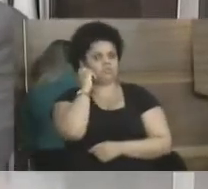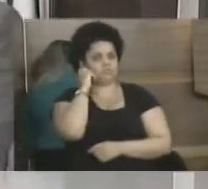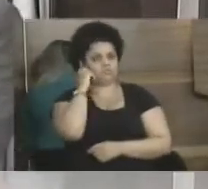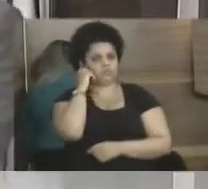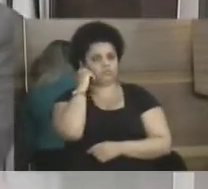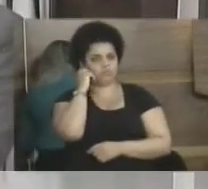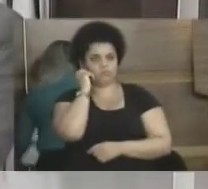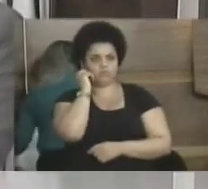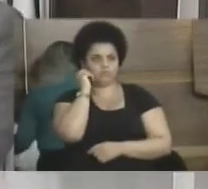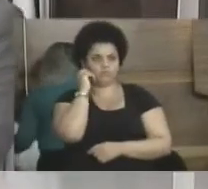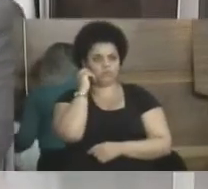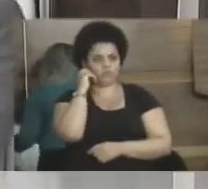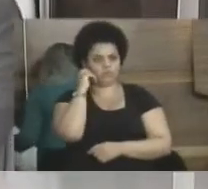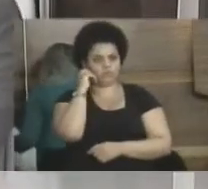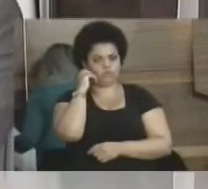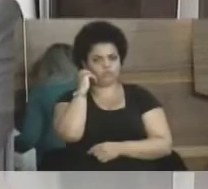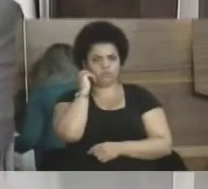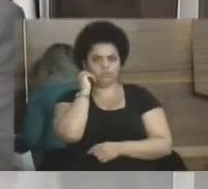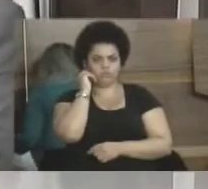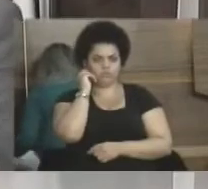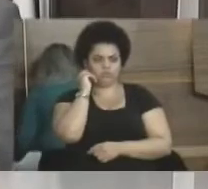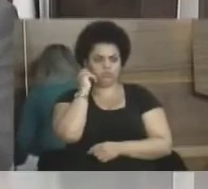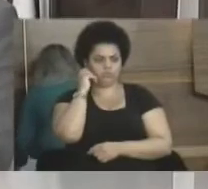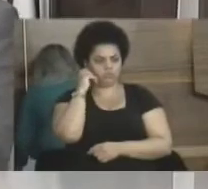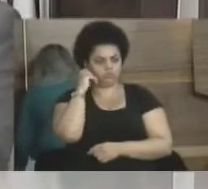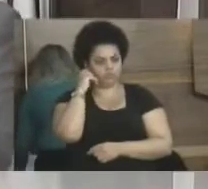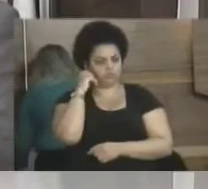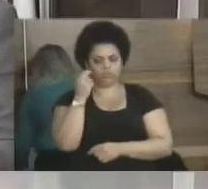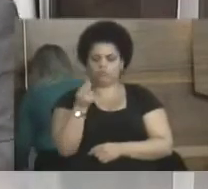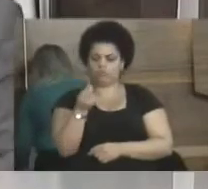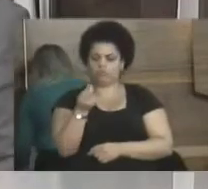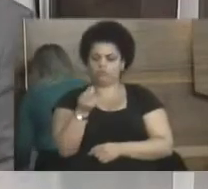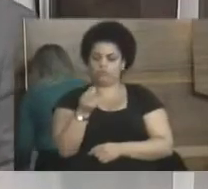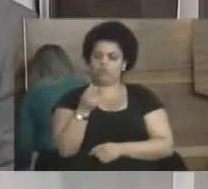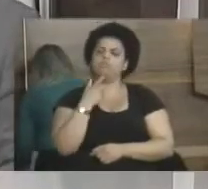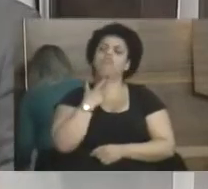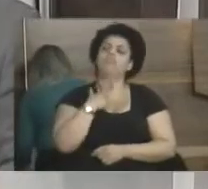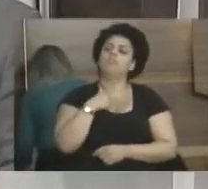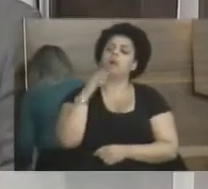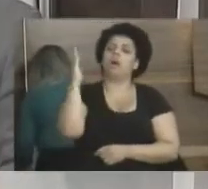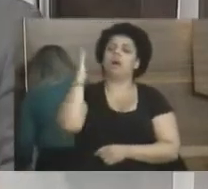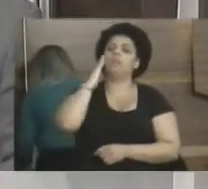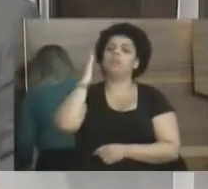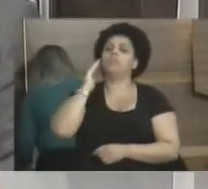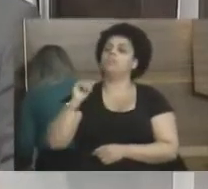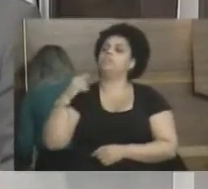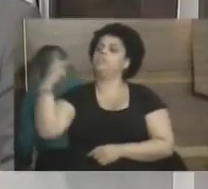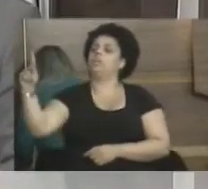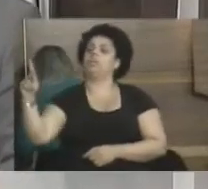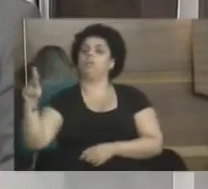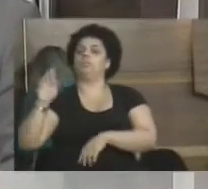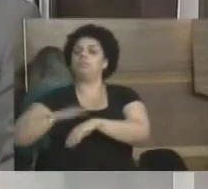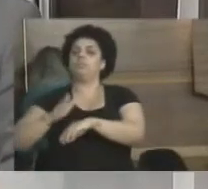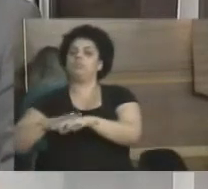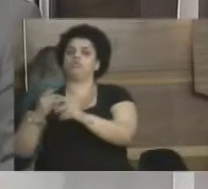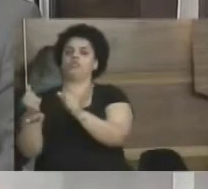cabeça. Chegar ali, fazer por fazer, eu gostaria de saber se ele faria isso na arrecadação do patrimônio dele. Não faria.